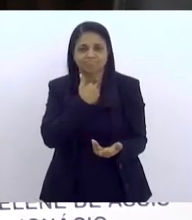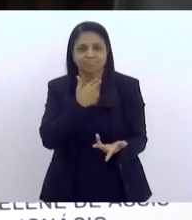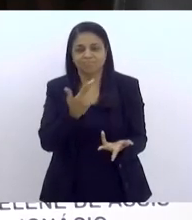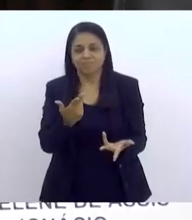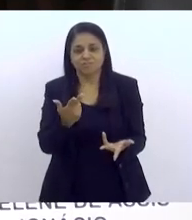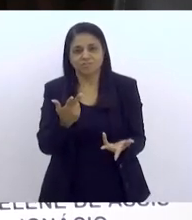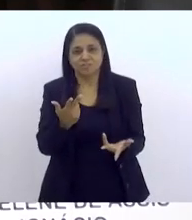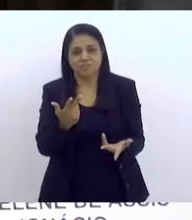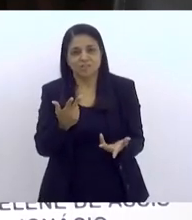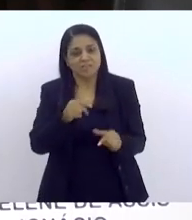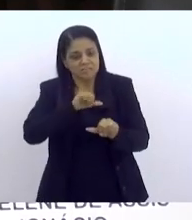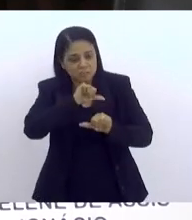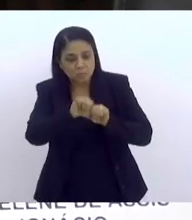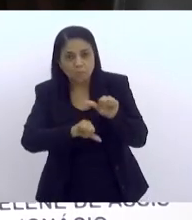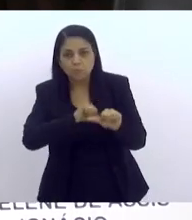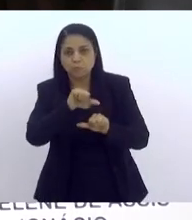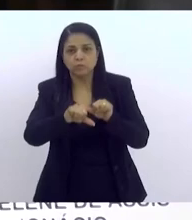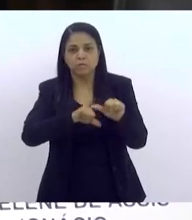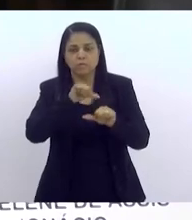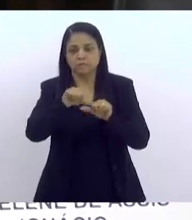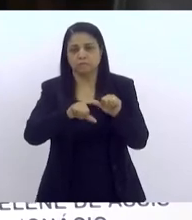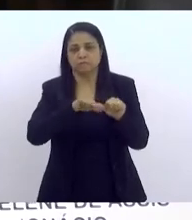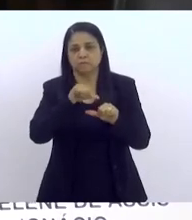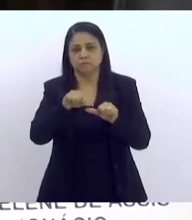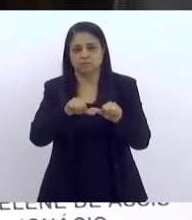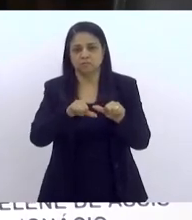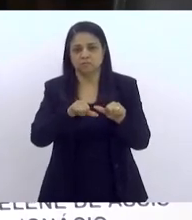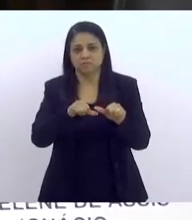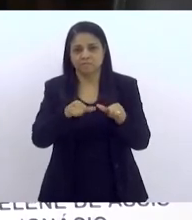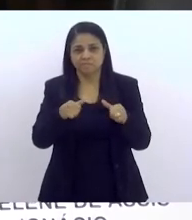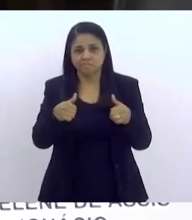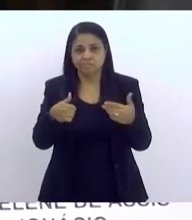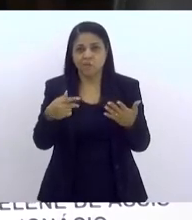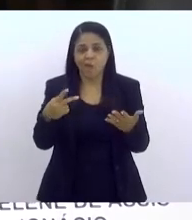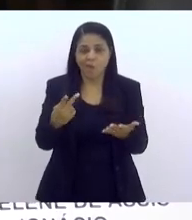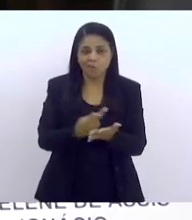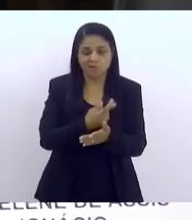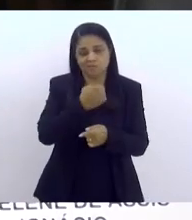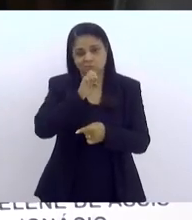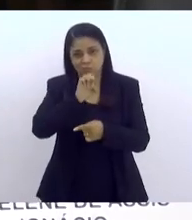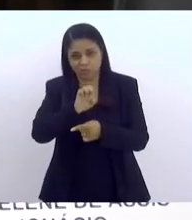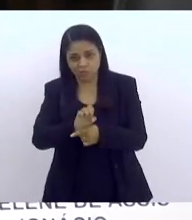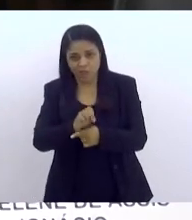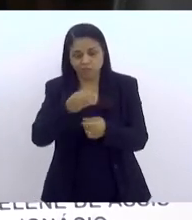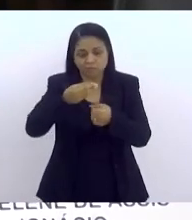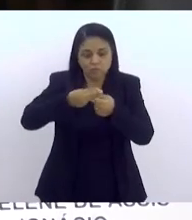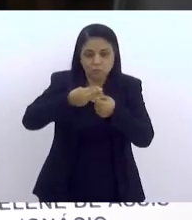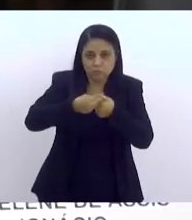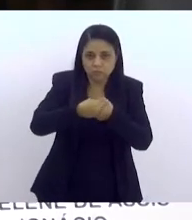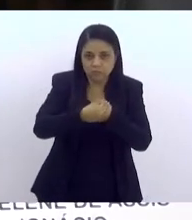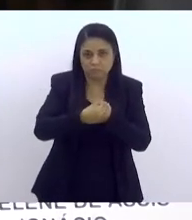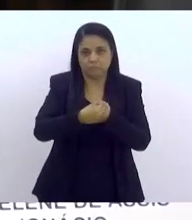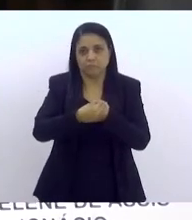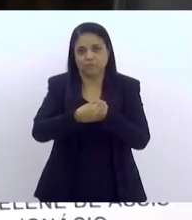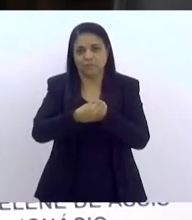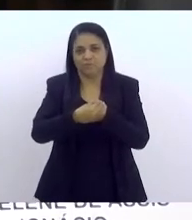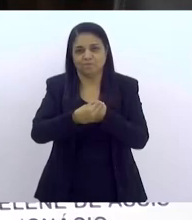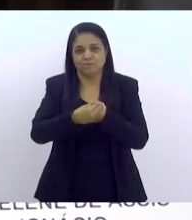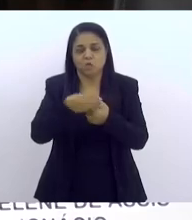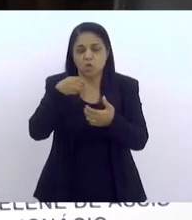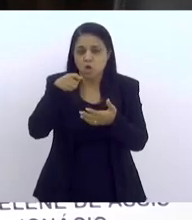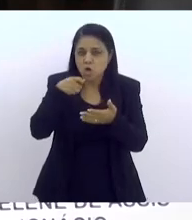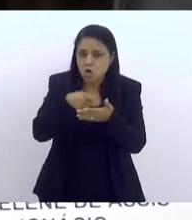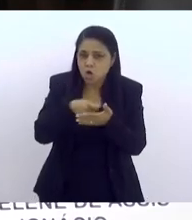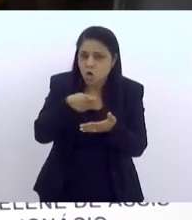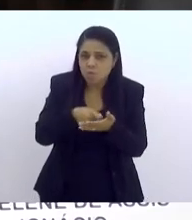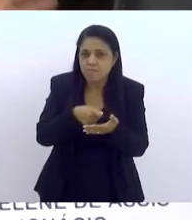e essas mudanças cosméticas que têm sido feitas tanto no Estado como no município. É preciso que nós cobre das